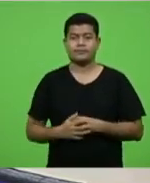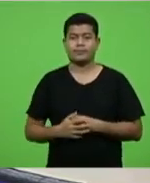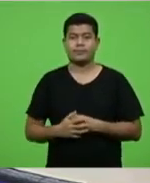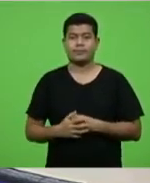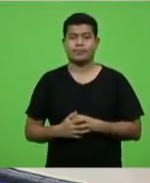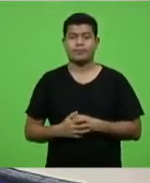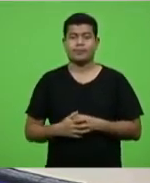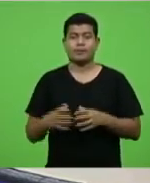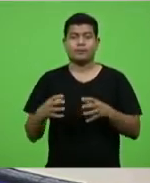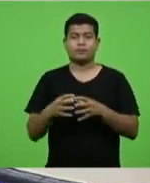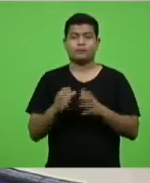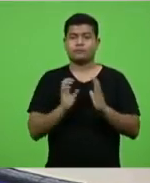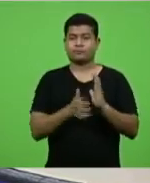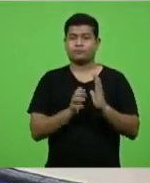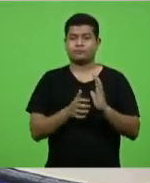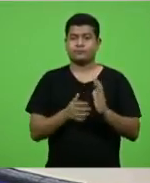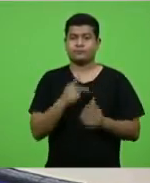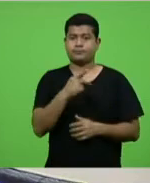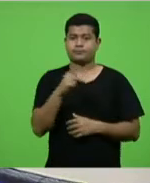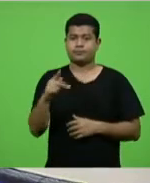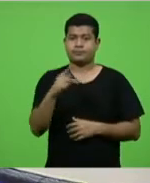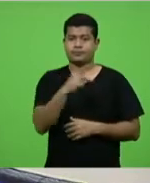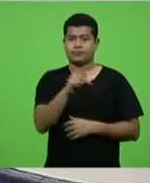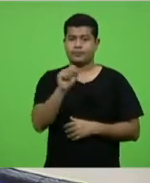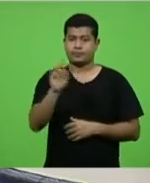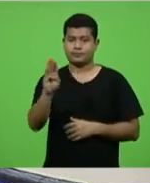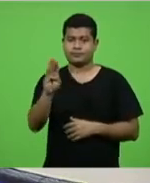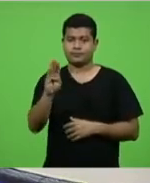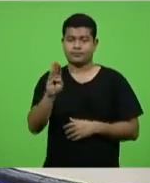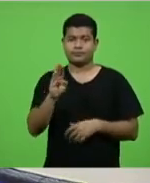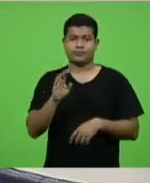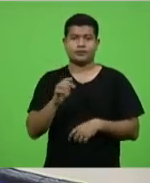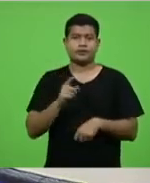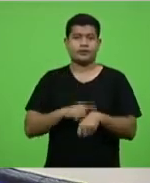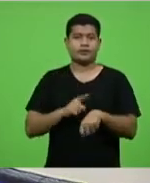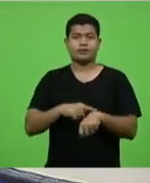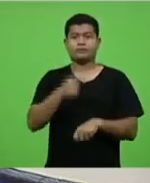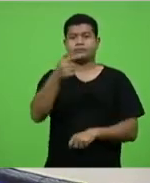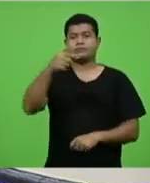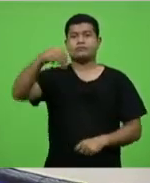Bloco PP, PSB, por 7 minutos.